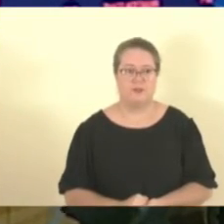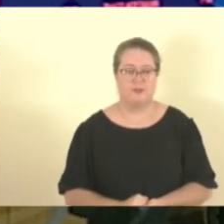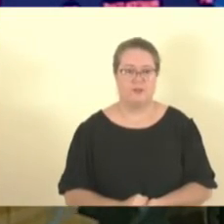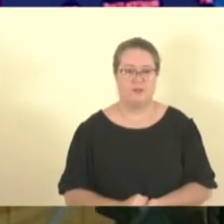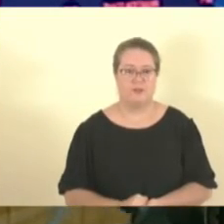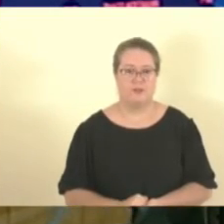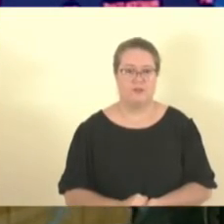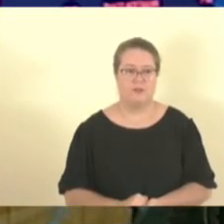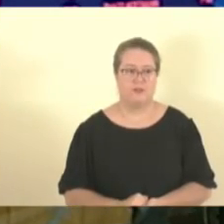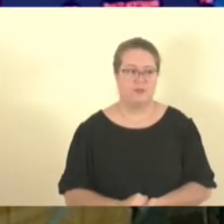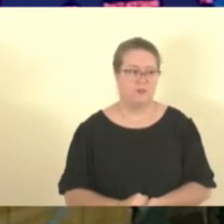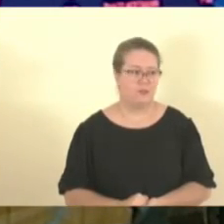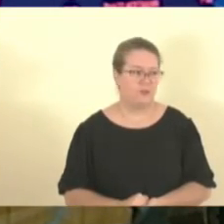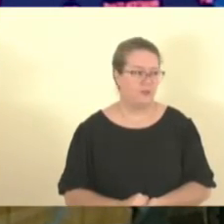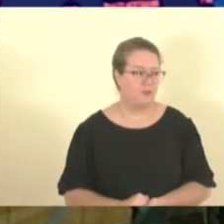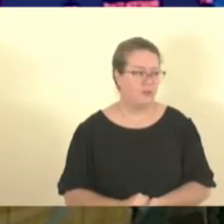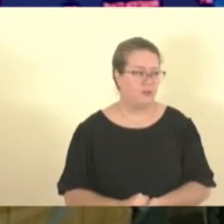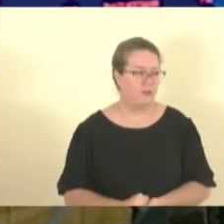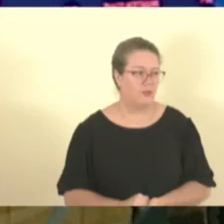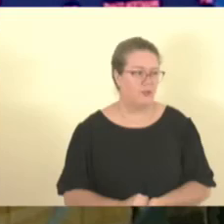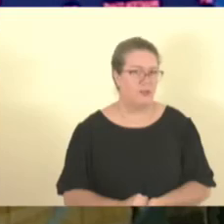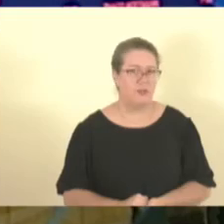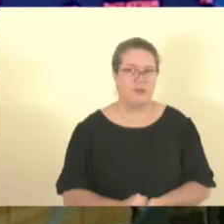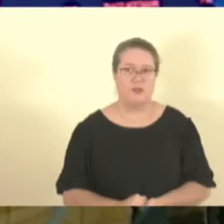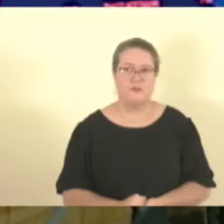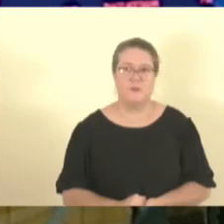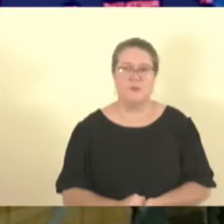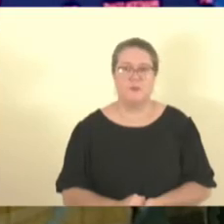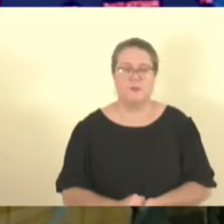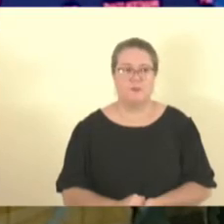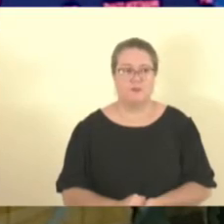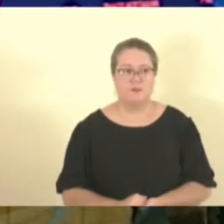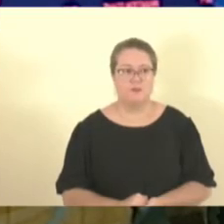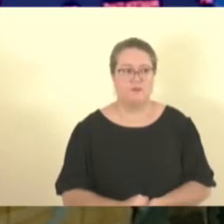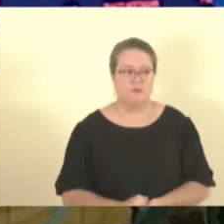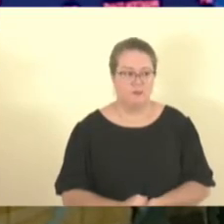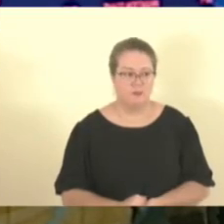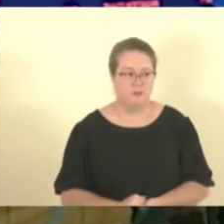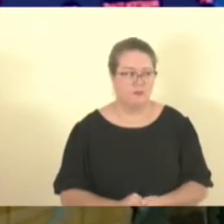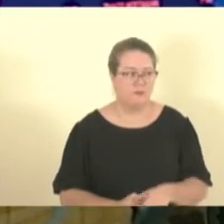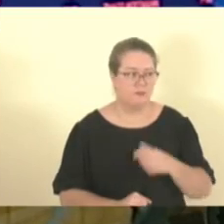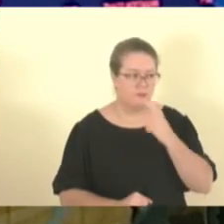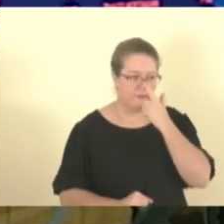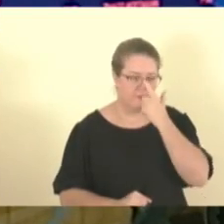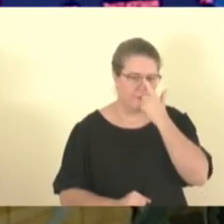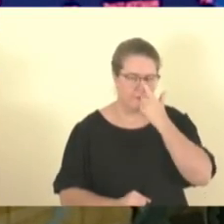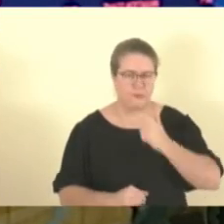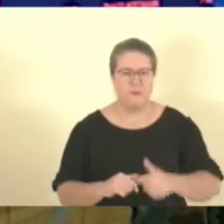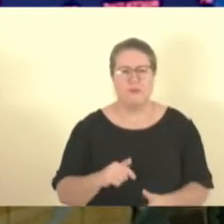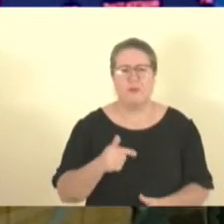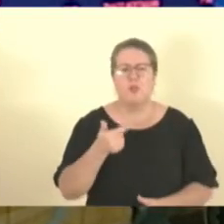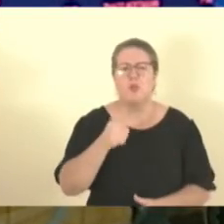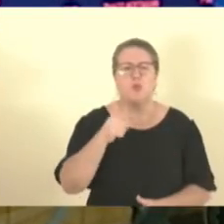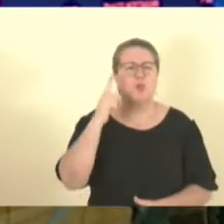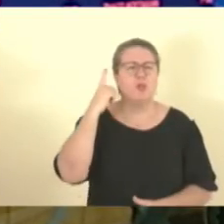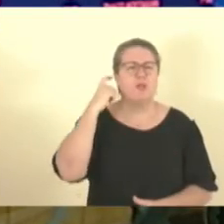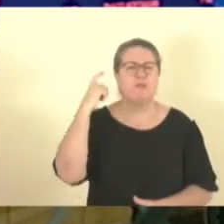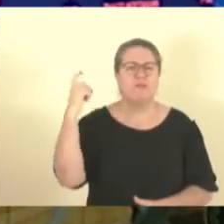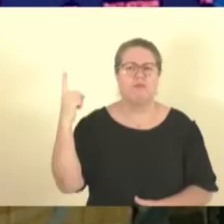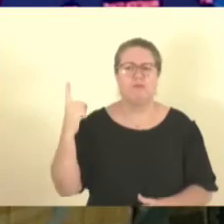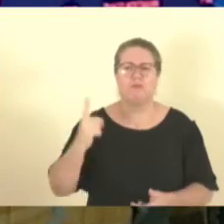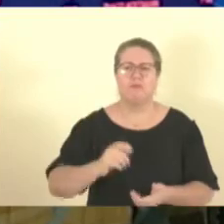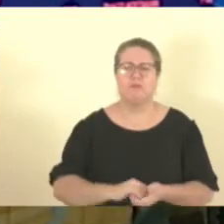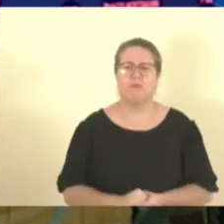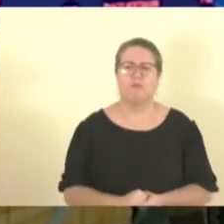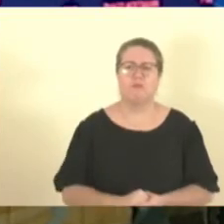deputado Marcelo Santos, presidente da Casa, que declara de utilidade pública a Associação de Moradores e Amigos do bairro Santo Antônio,